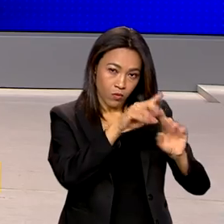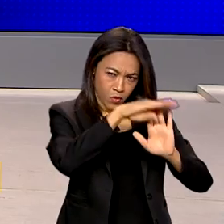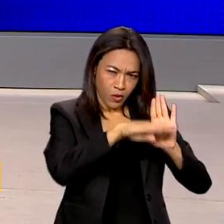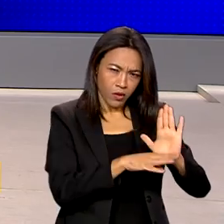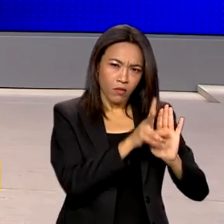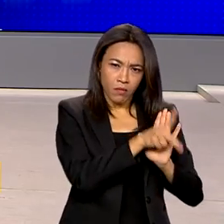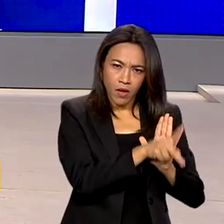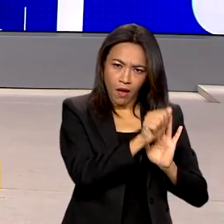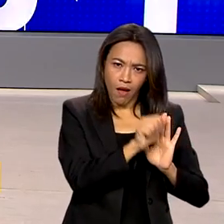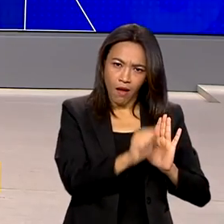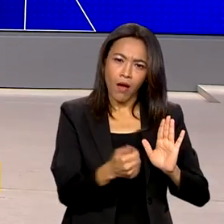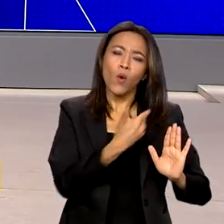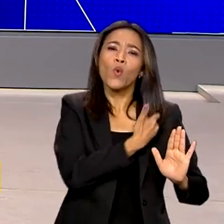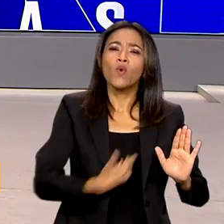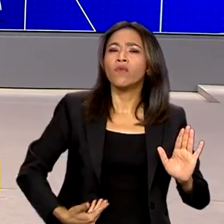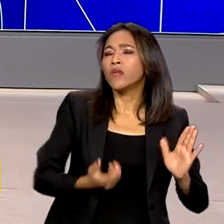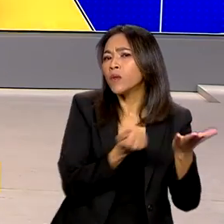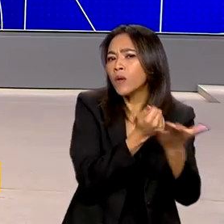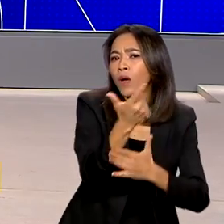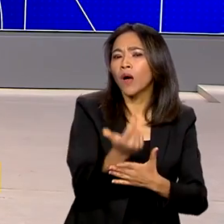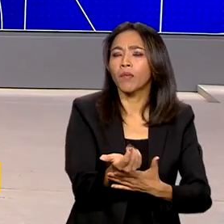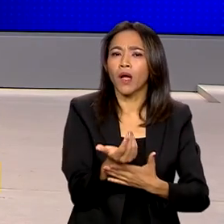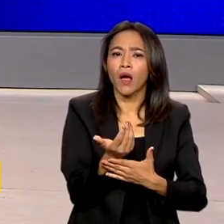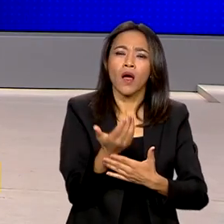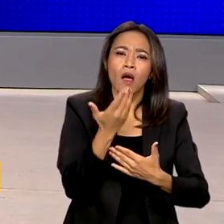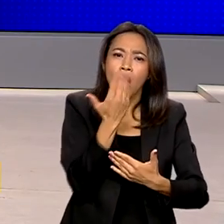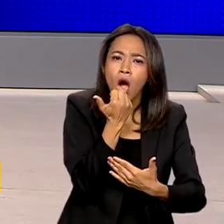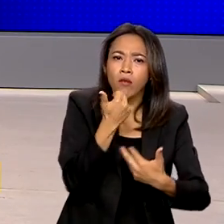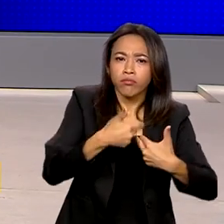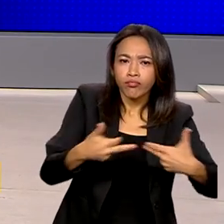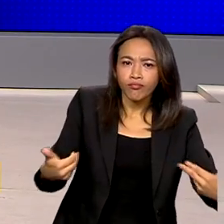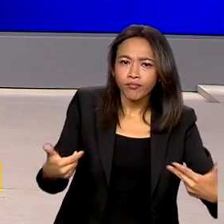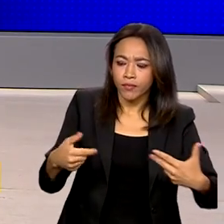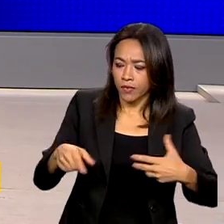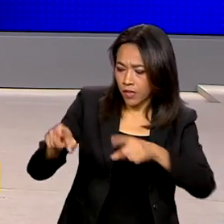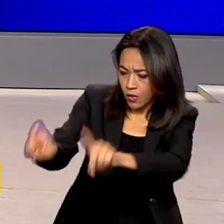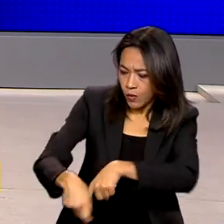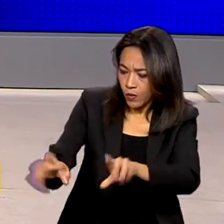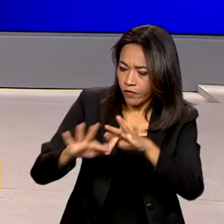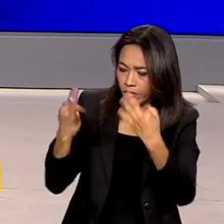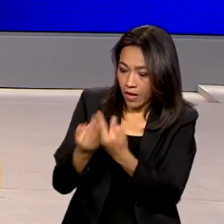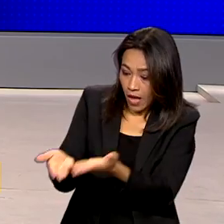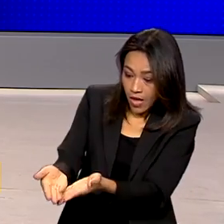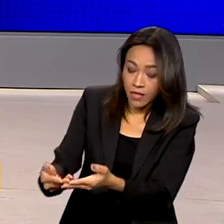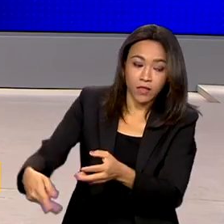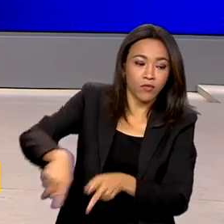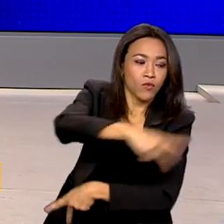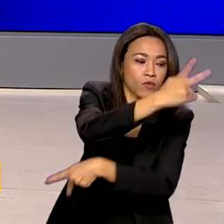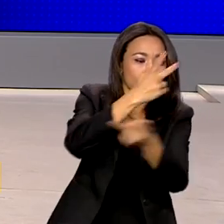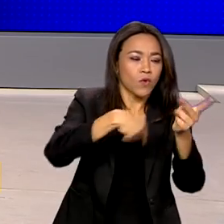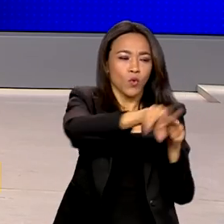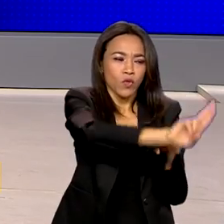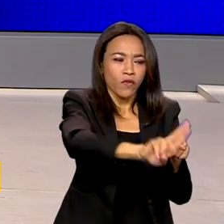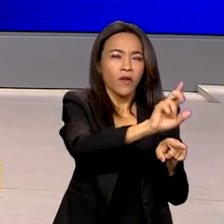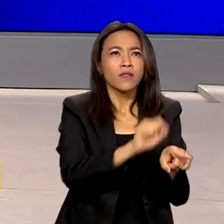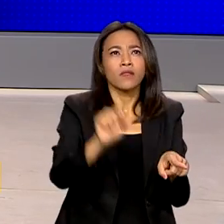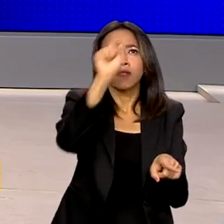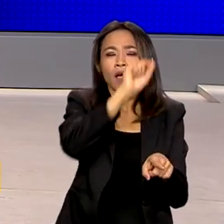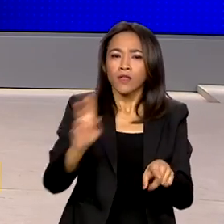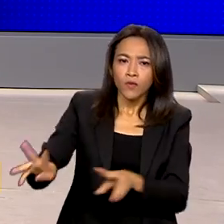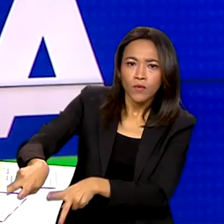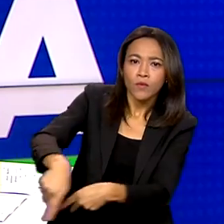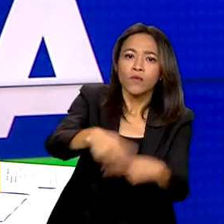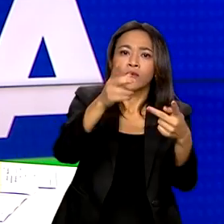o governo compra produtos direto da agricultura familiar. Esses produtos abastecem universidades, escolas e